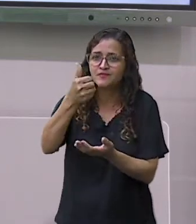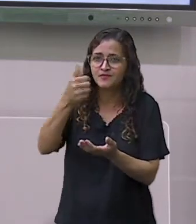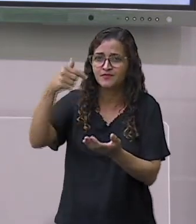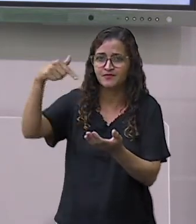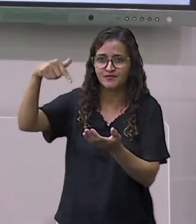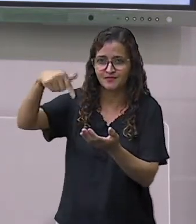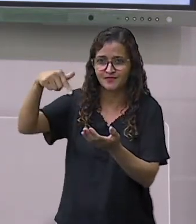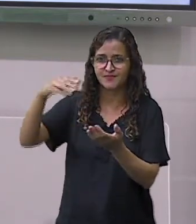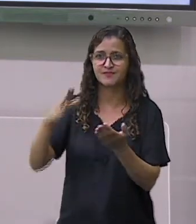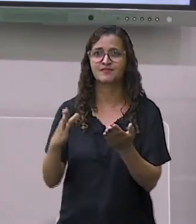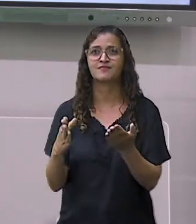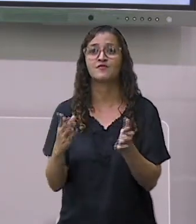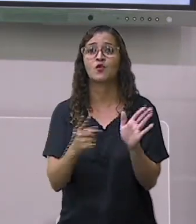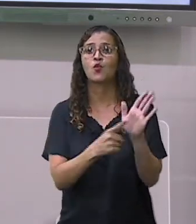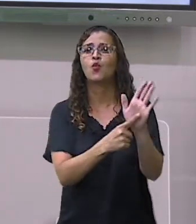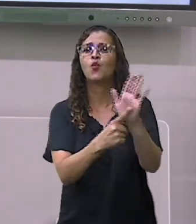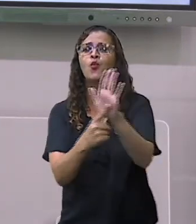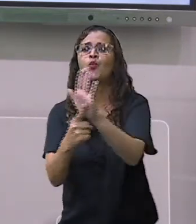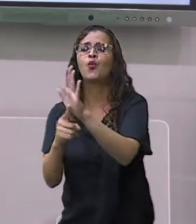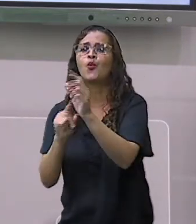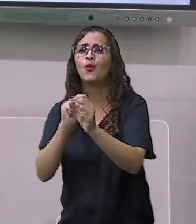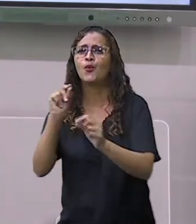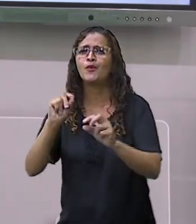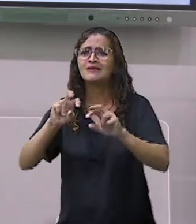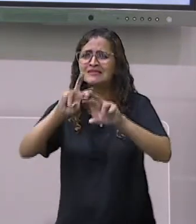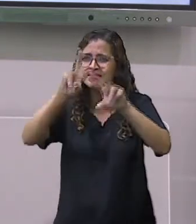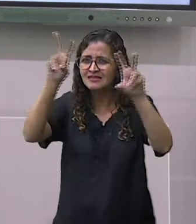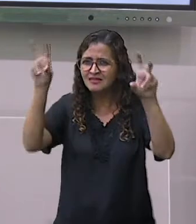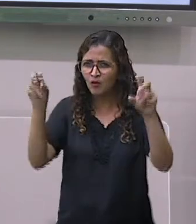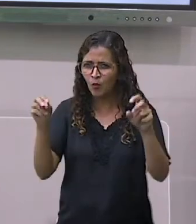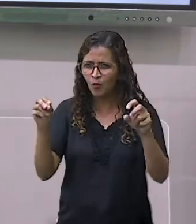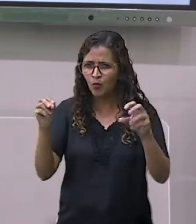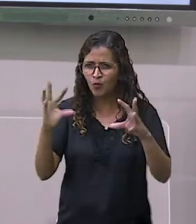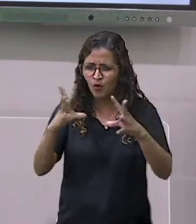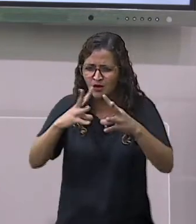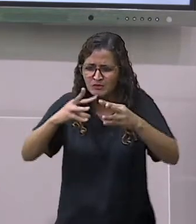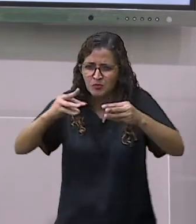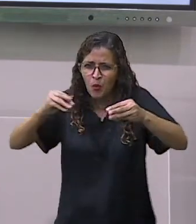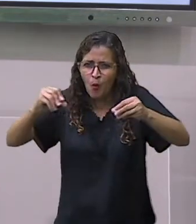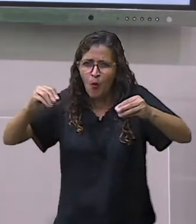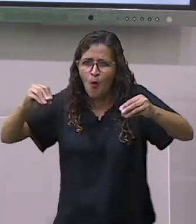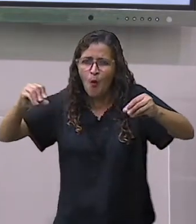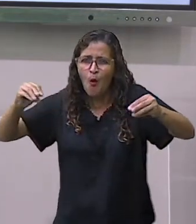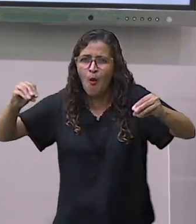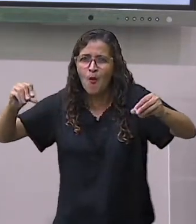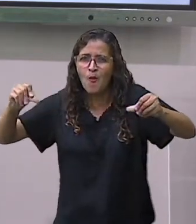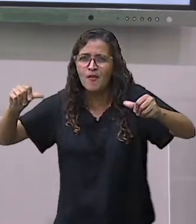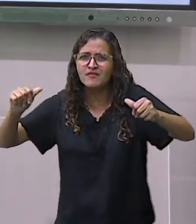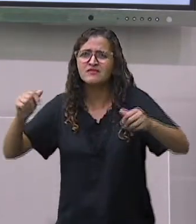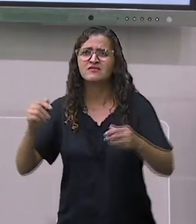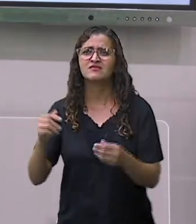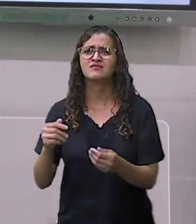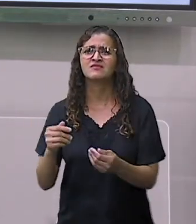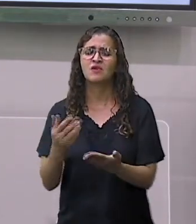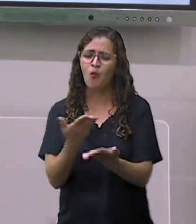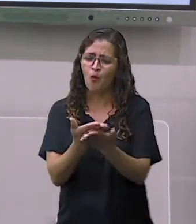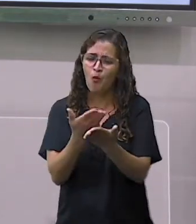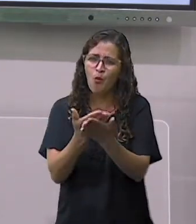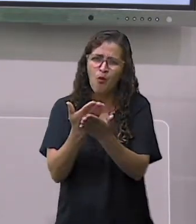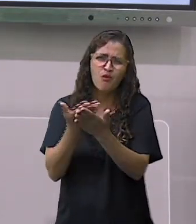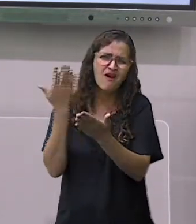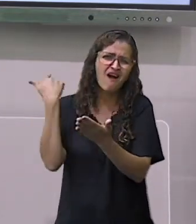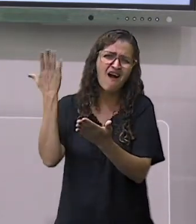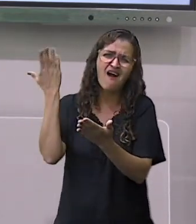falar sobre decompositores. Nós já estamos falando em aulas anteriores sobre